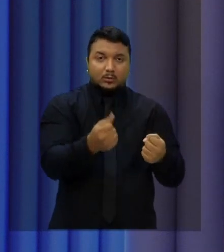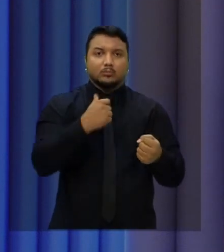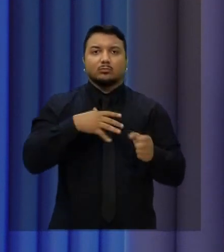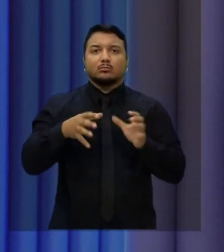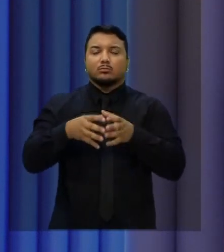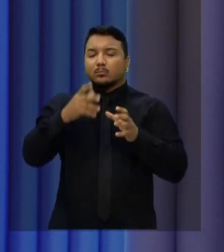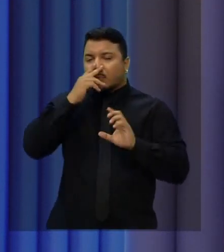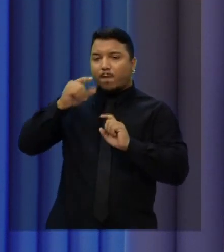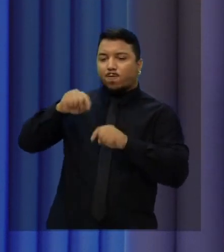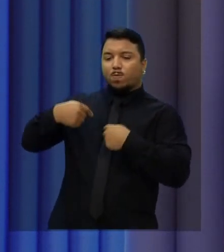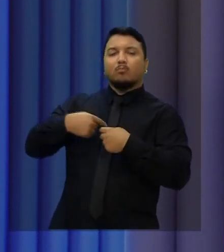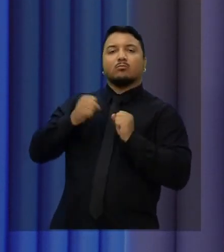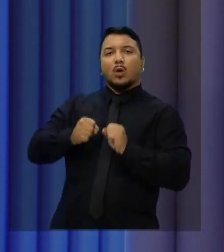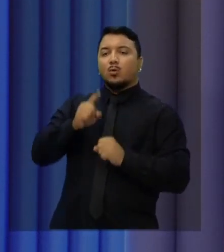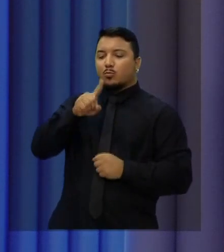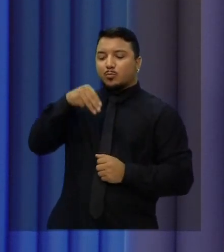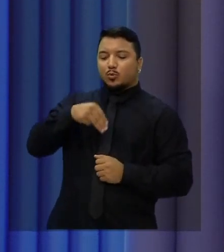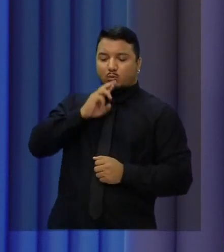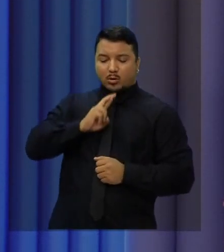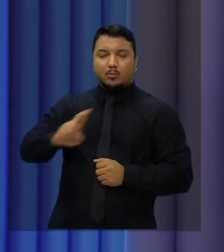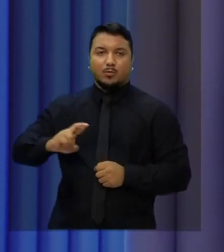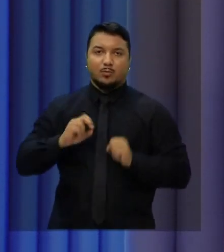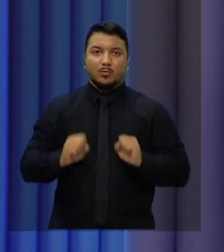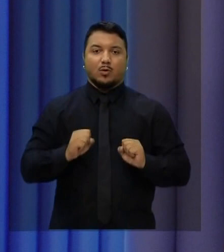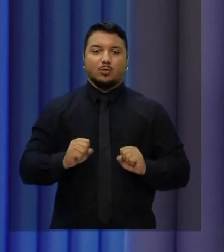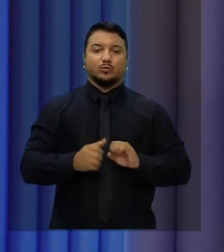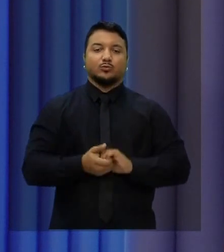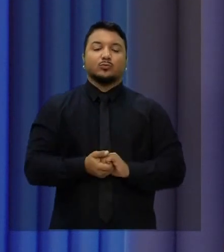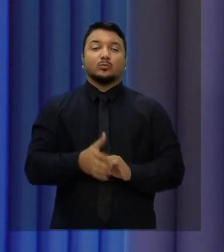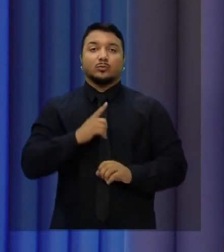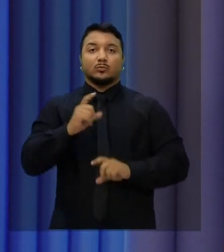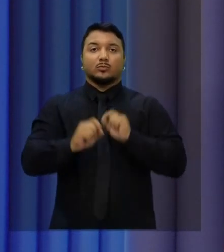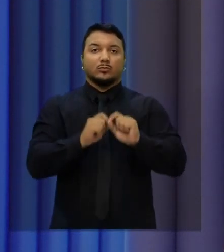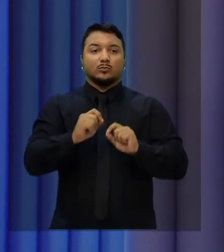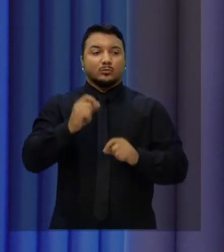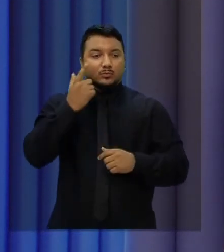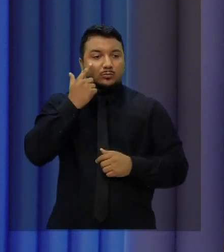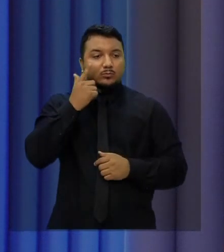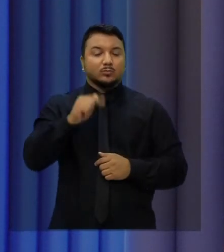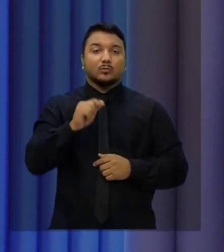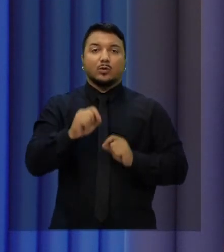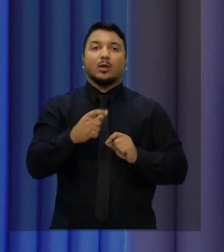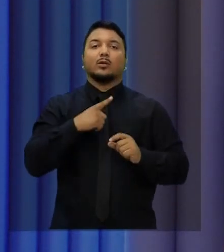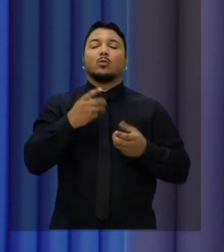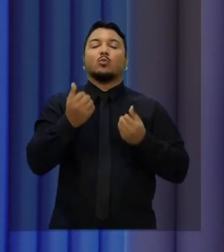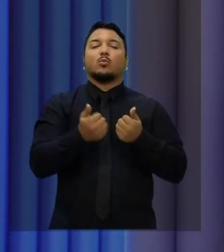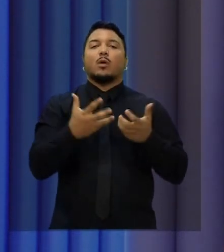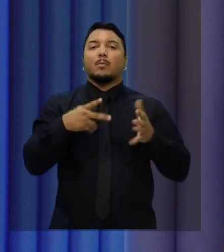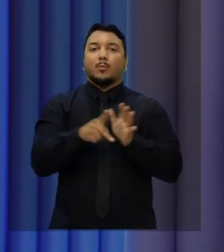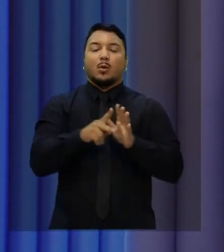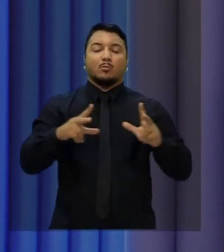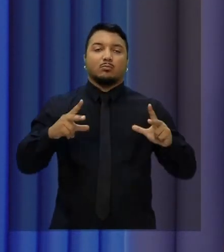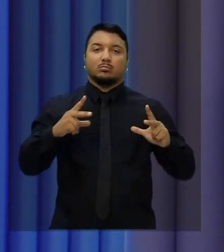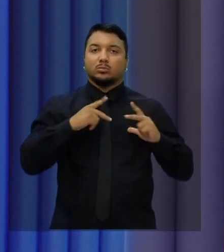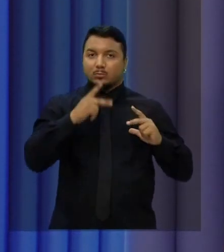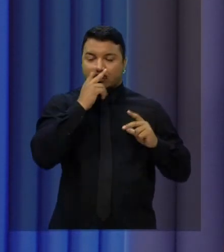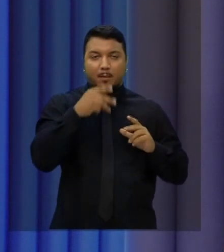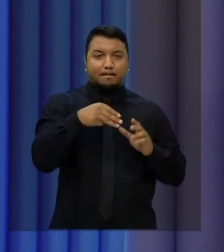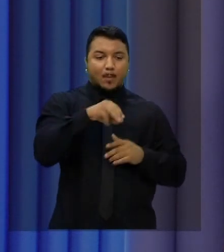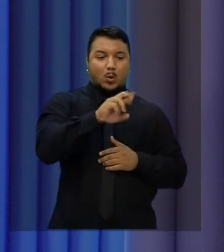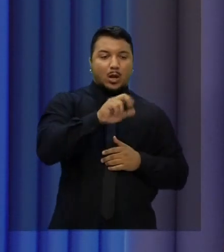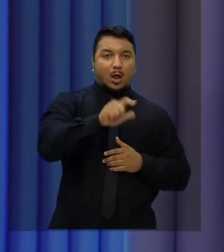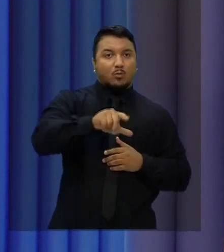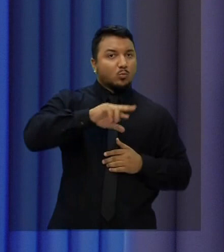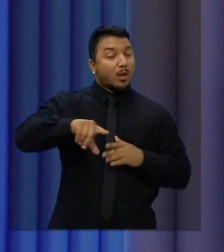ofendido vai ter direito a um minuto para a defesa. Esse direito de resposta se limita a ofensas no campo moral. Não há avaliações